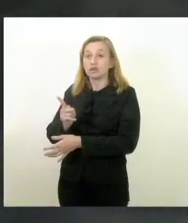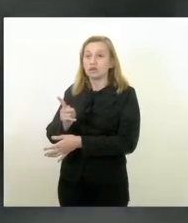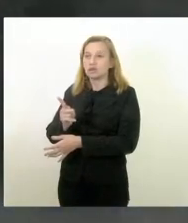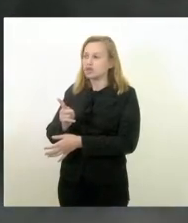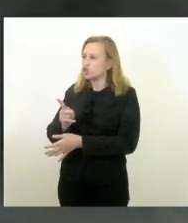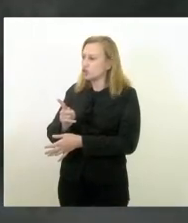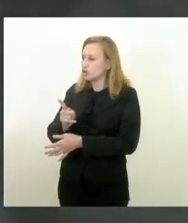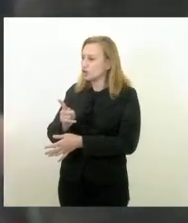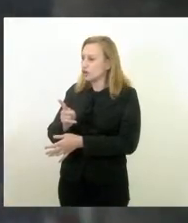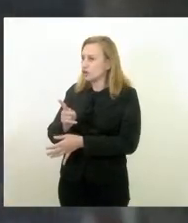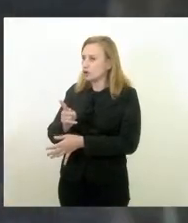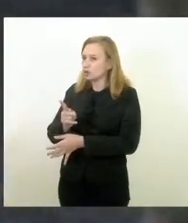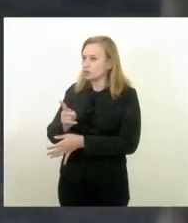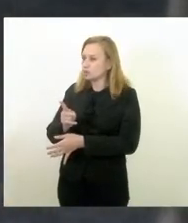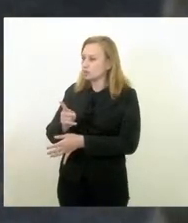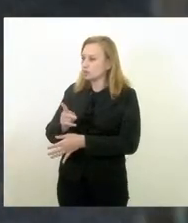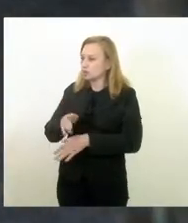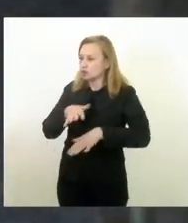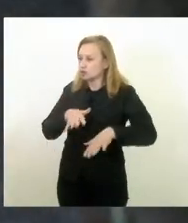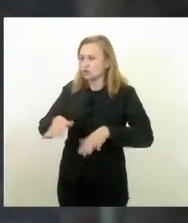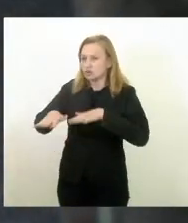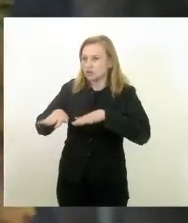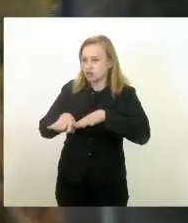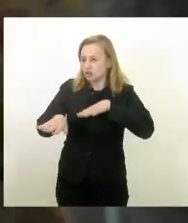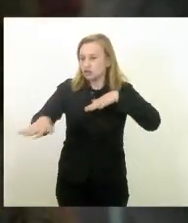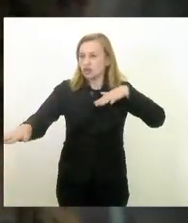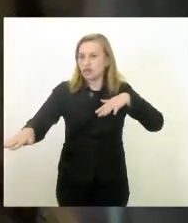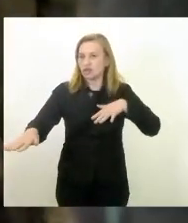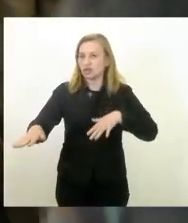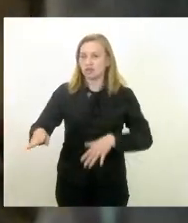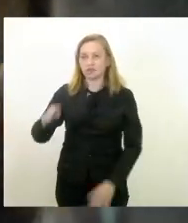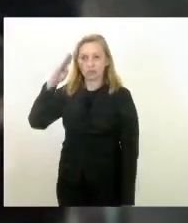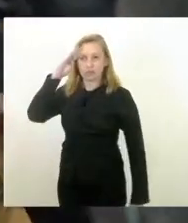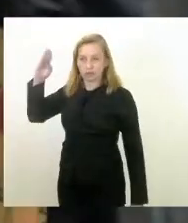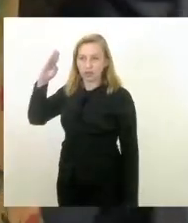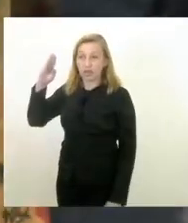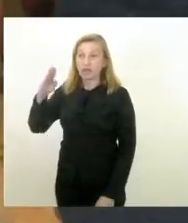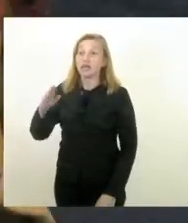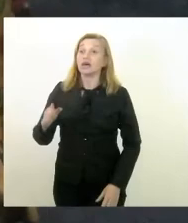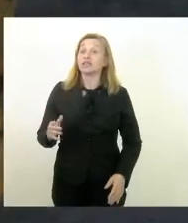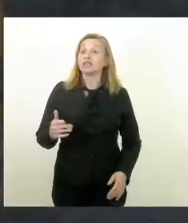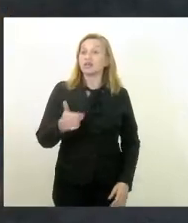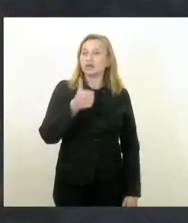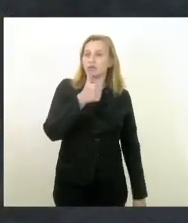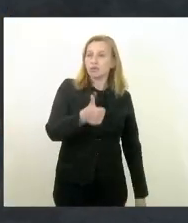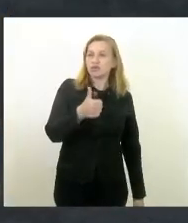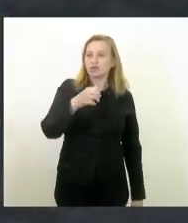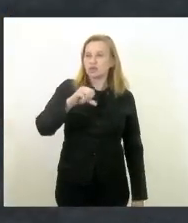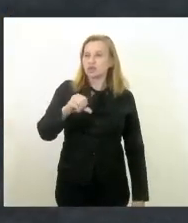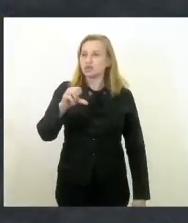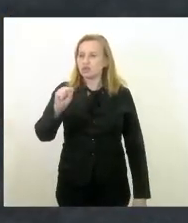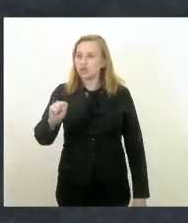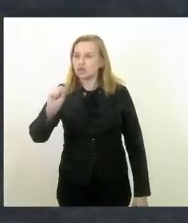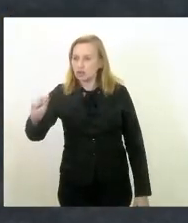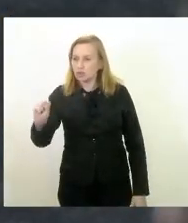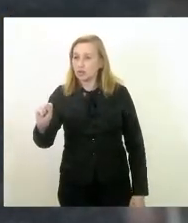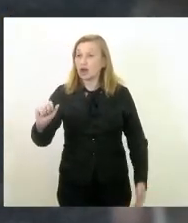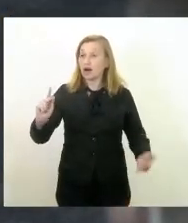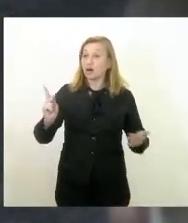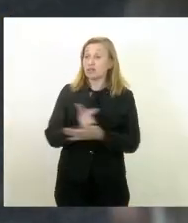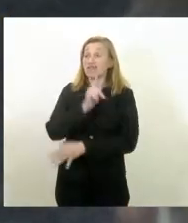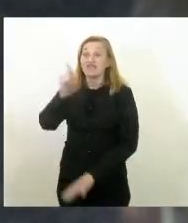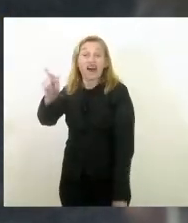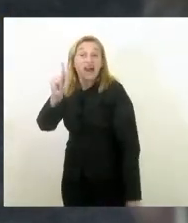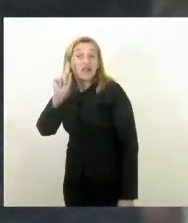Brasília desde 1988 acontece em Formosa lá em Goiás